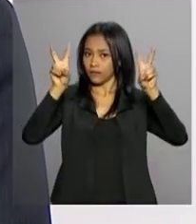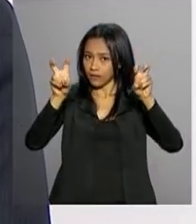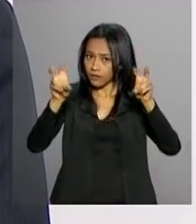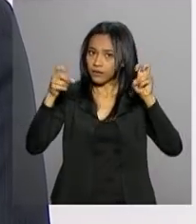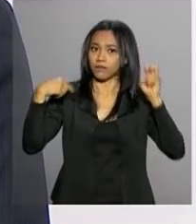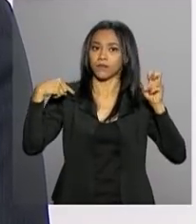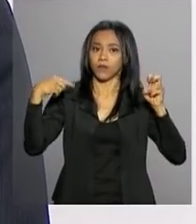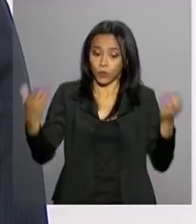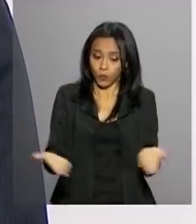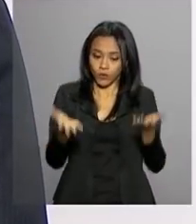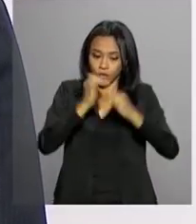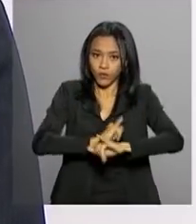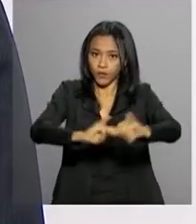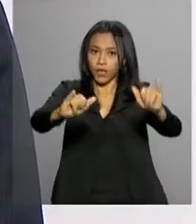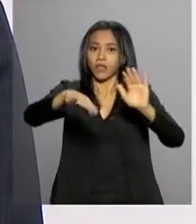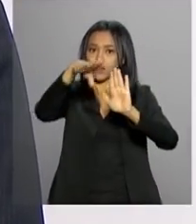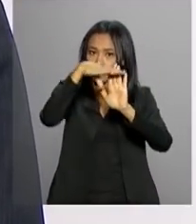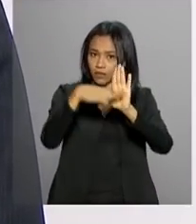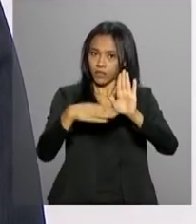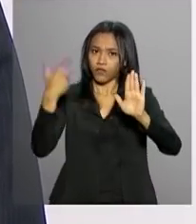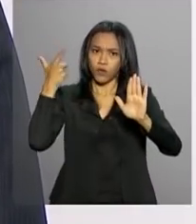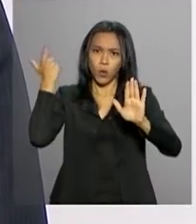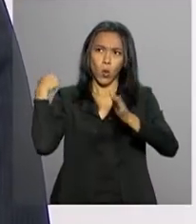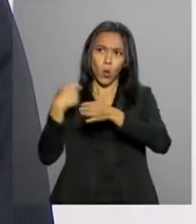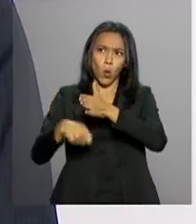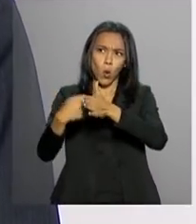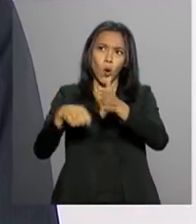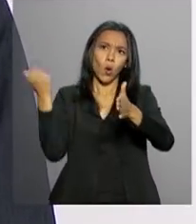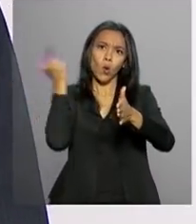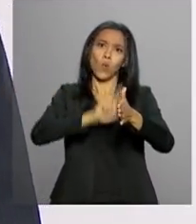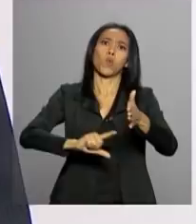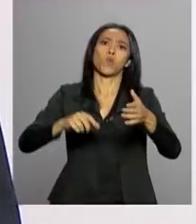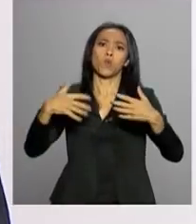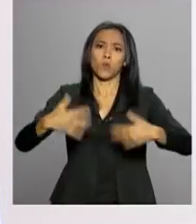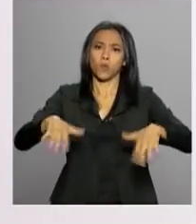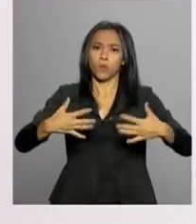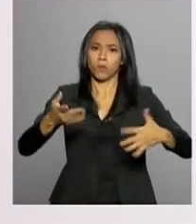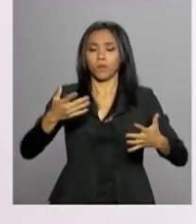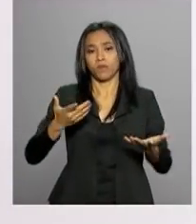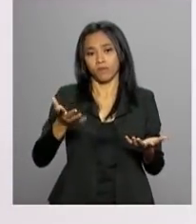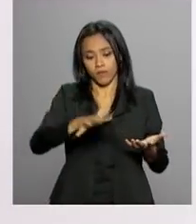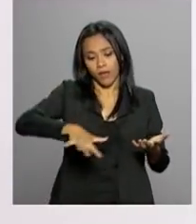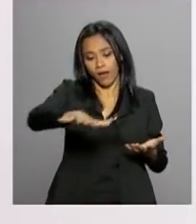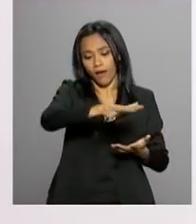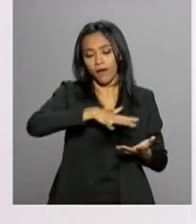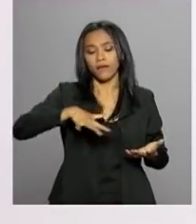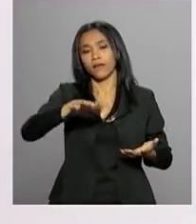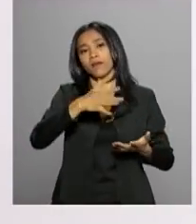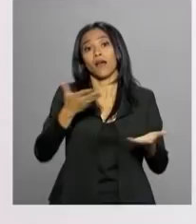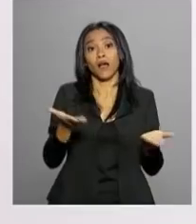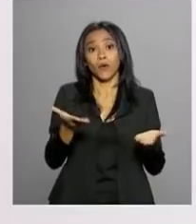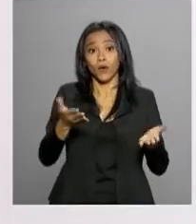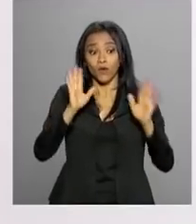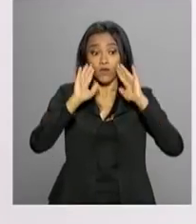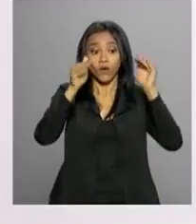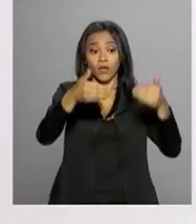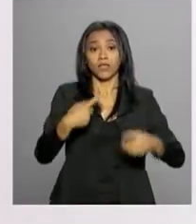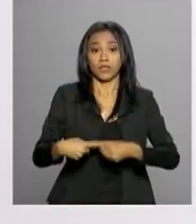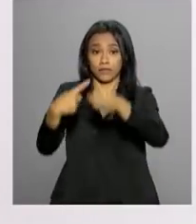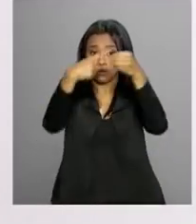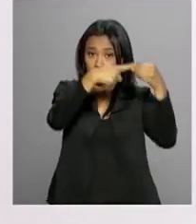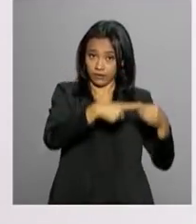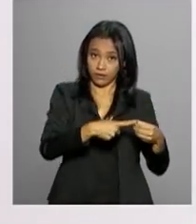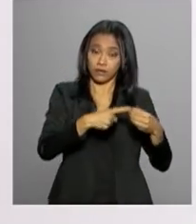programa que é uma grande conquista para a ciência brasileira, ela se volta para as cidades inovadoras. O Brasil